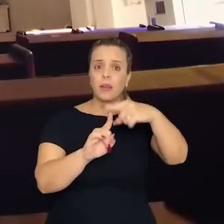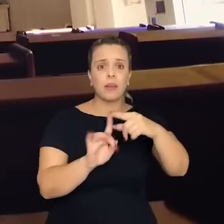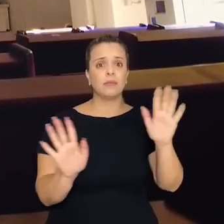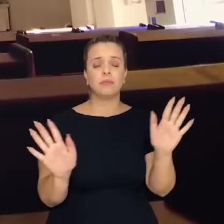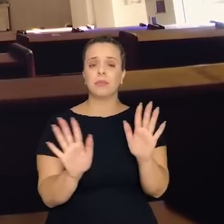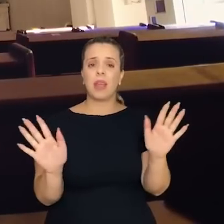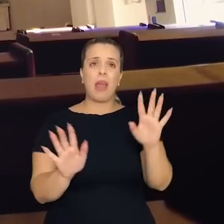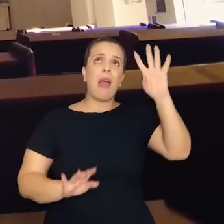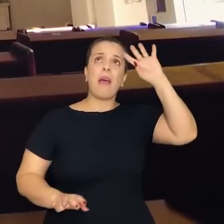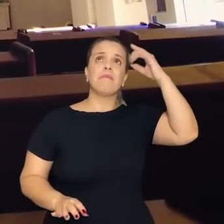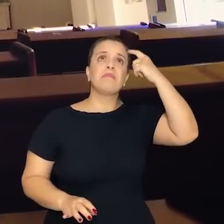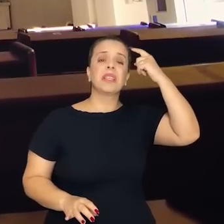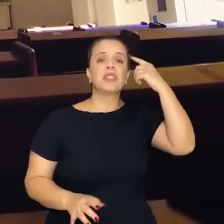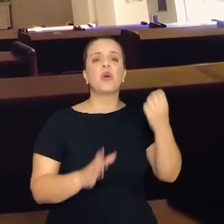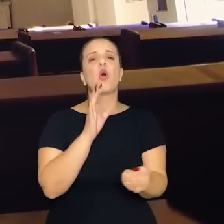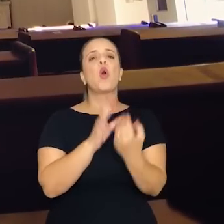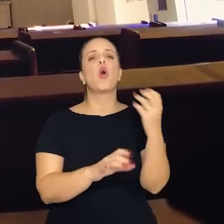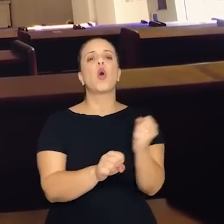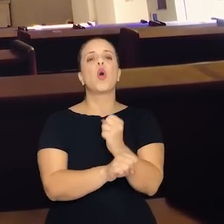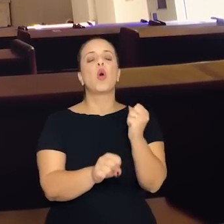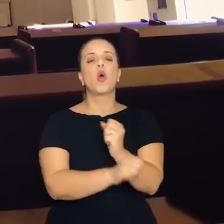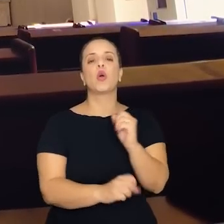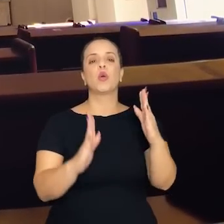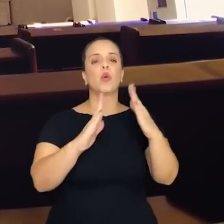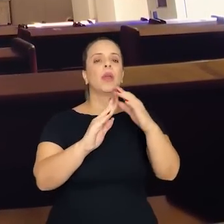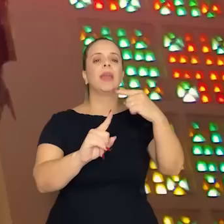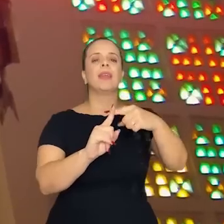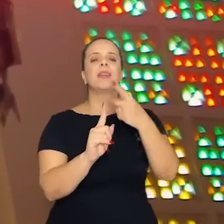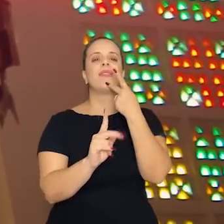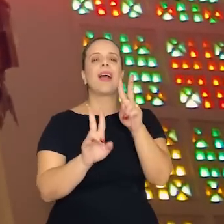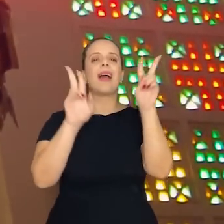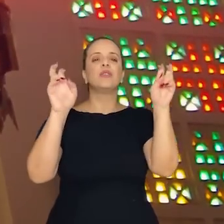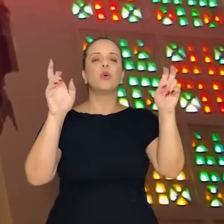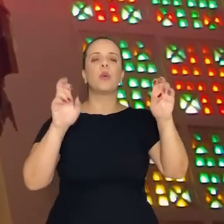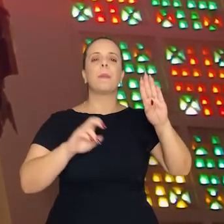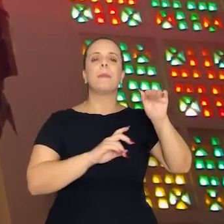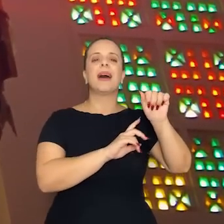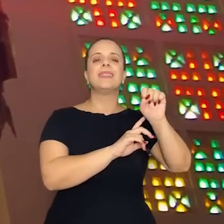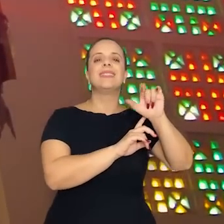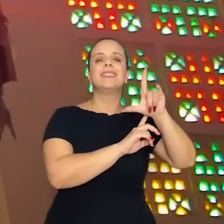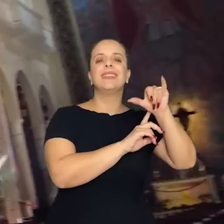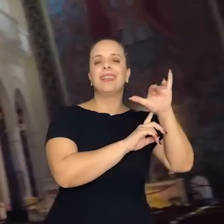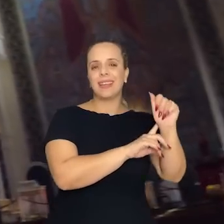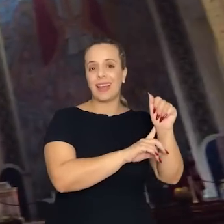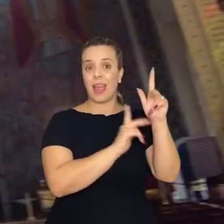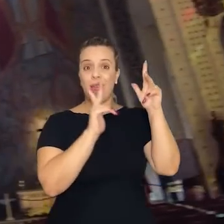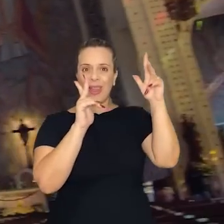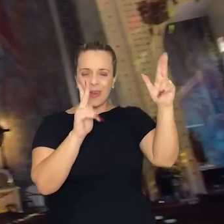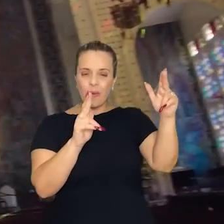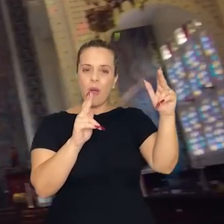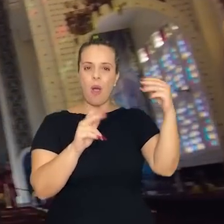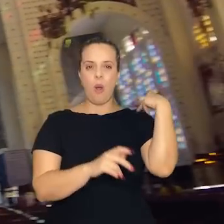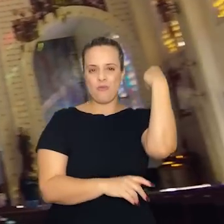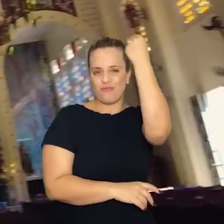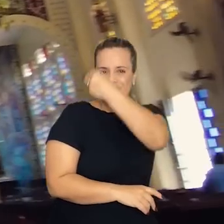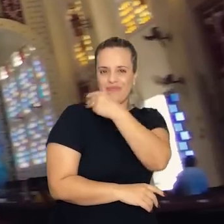partiu para a ideia de uma basílica, porque basílica é parecida, vamos copiar a basílica,